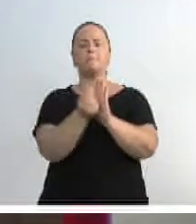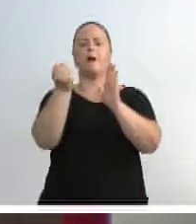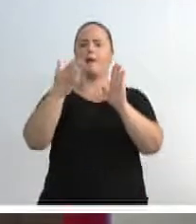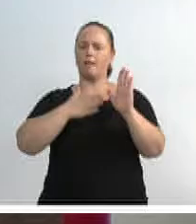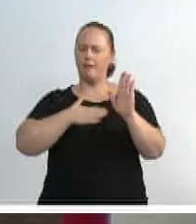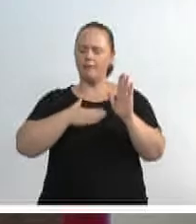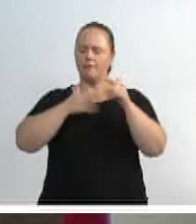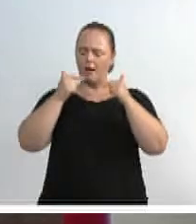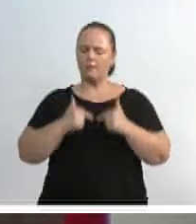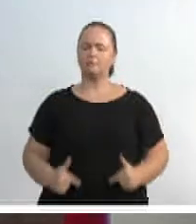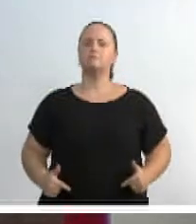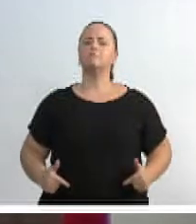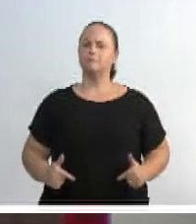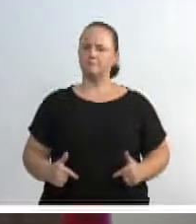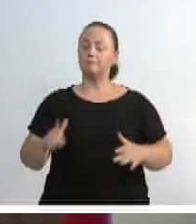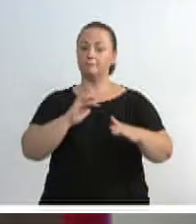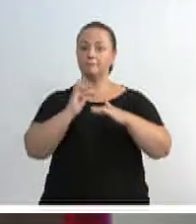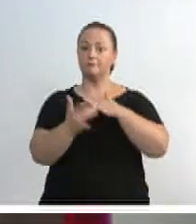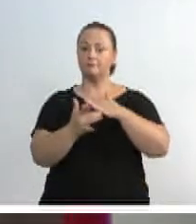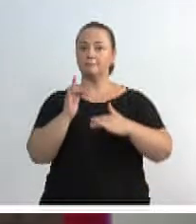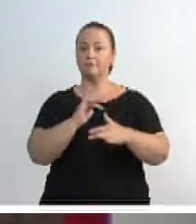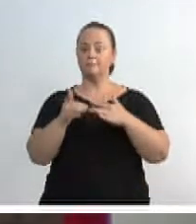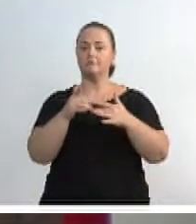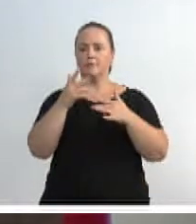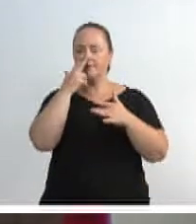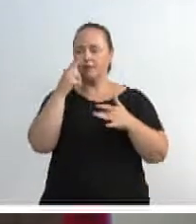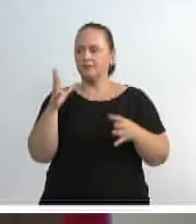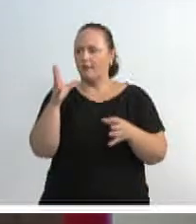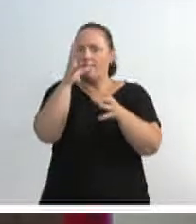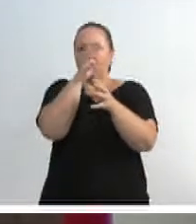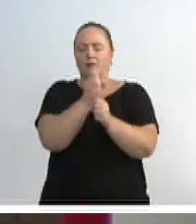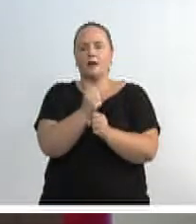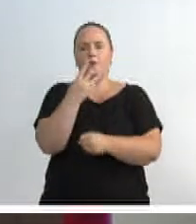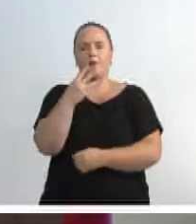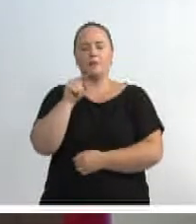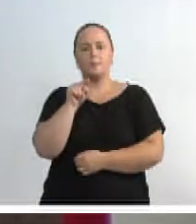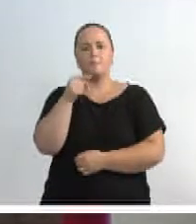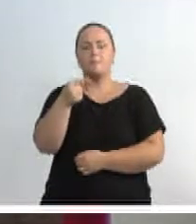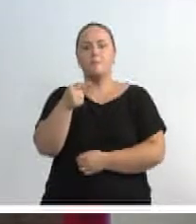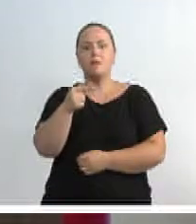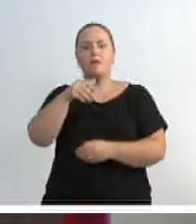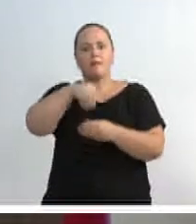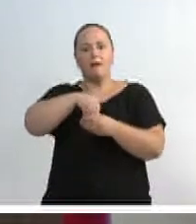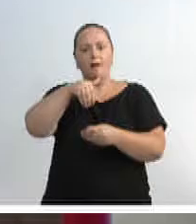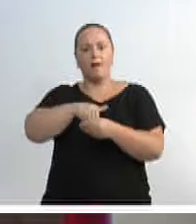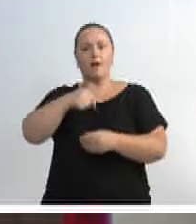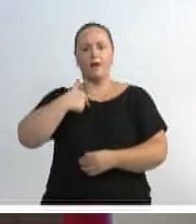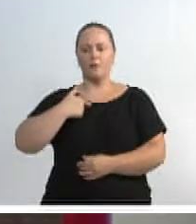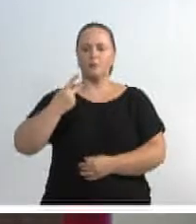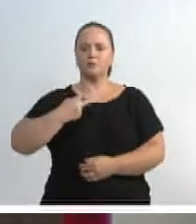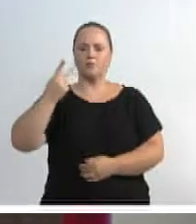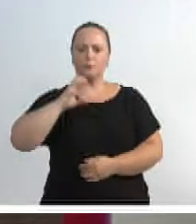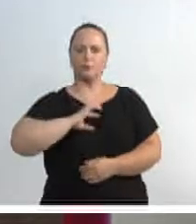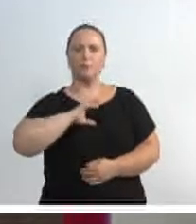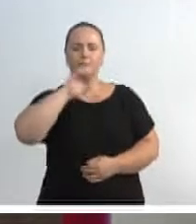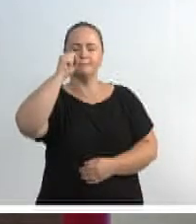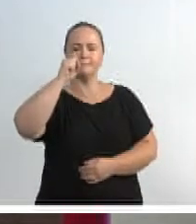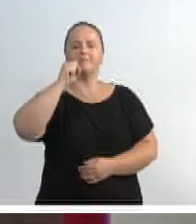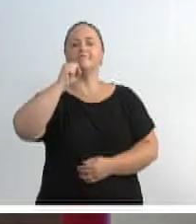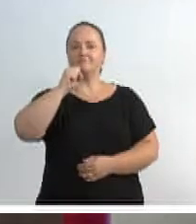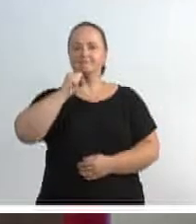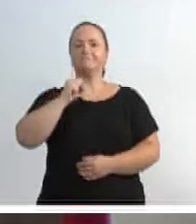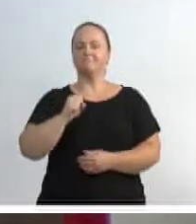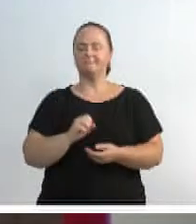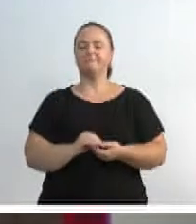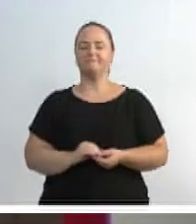forte as mídias sociais, que nos deu esses 4.829 votos, nos trazendo como o segundo mais votado da cidade, faremos isso durante todo